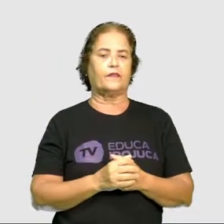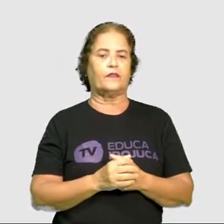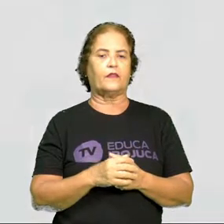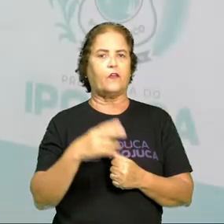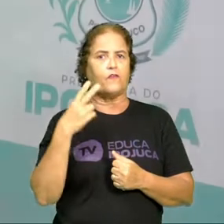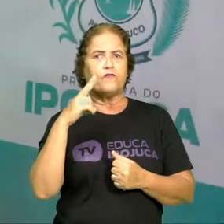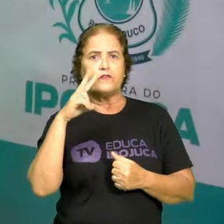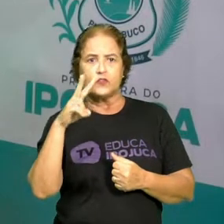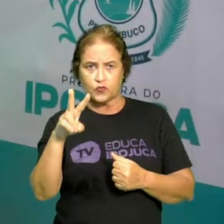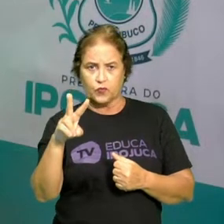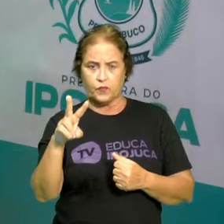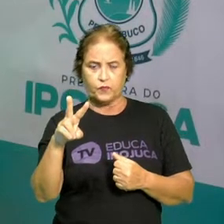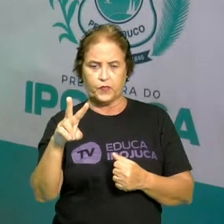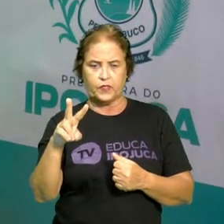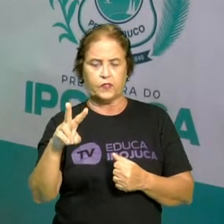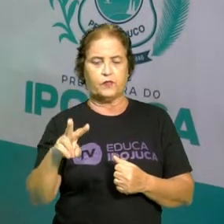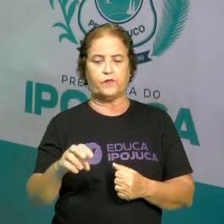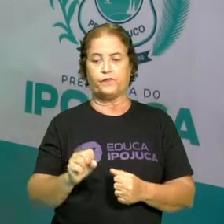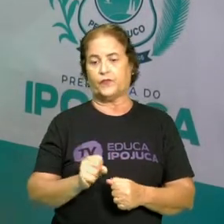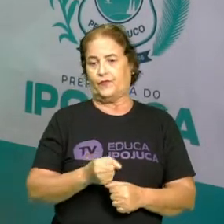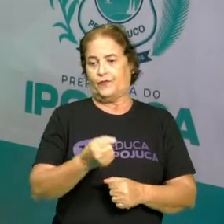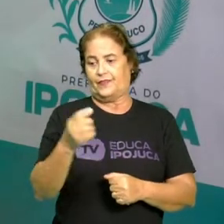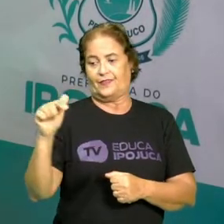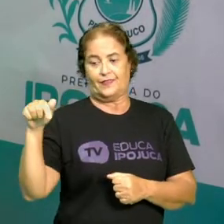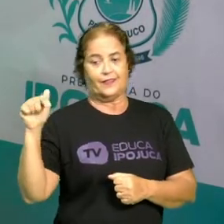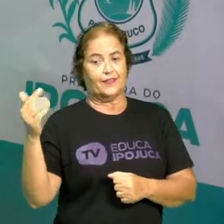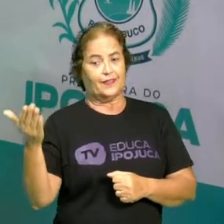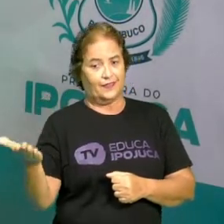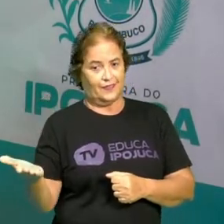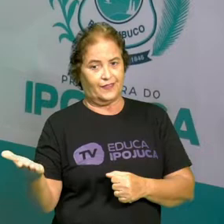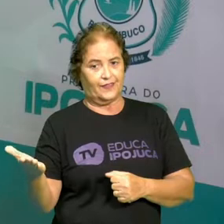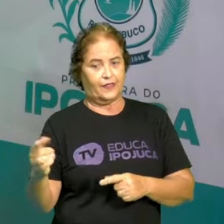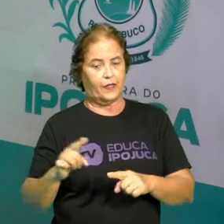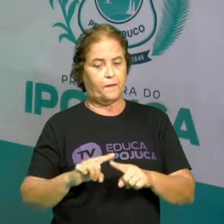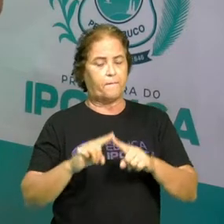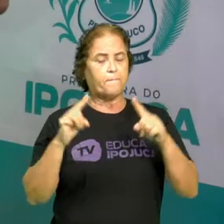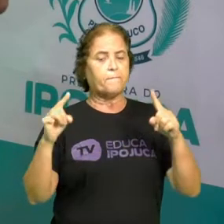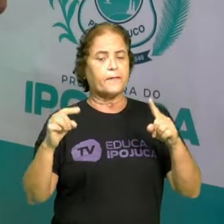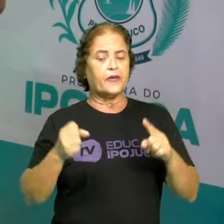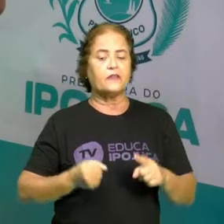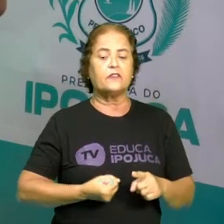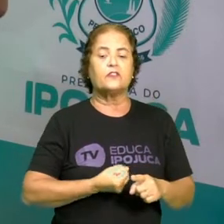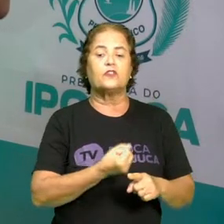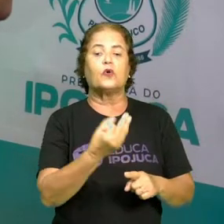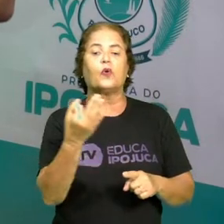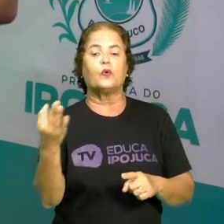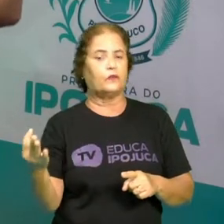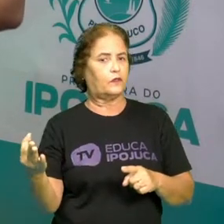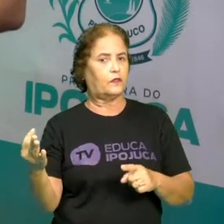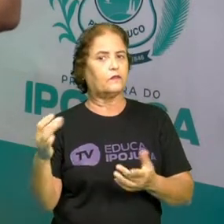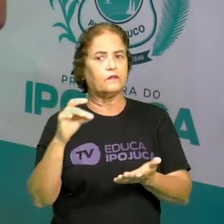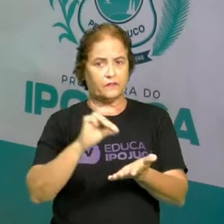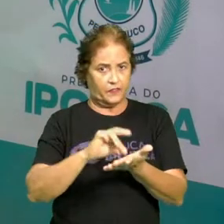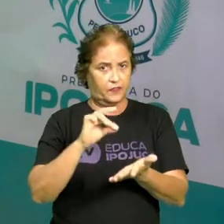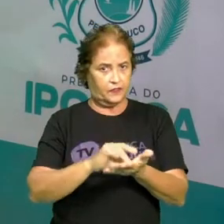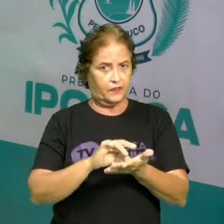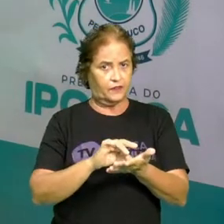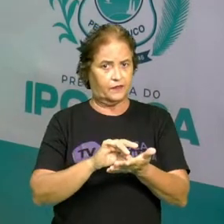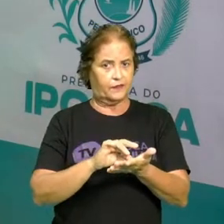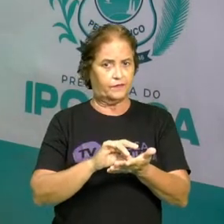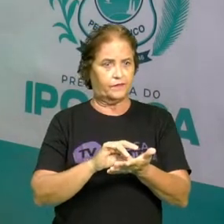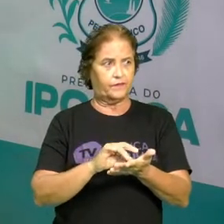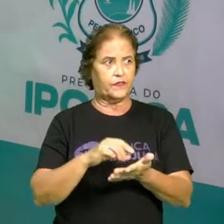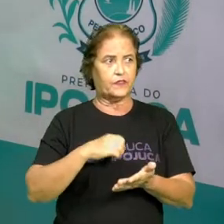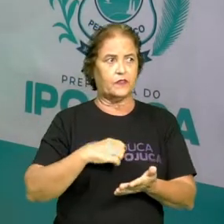Visualmente, seria da minha direita, não é isso? Porém, contando, será que é mesmo? Se eu tenho